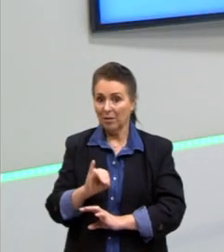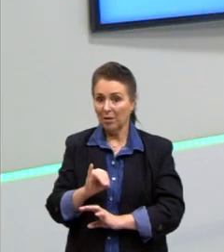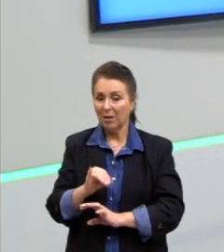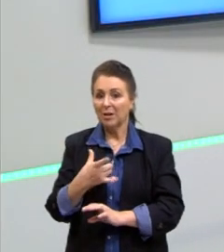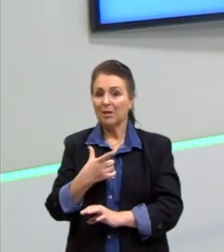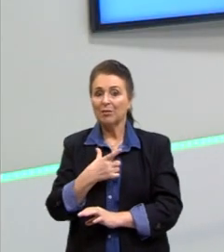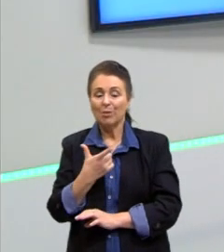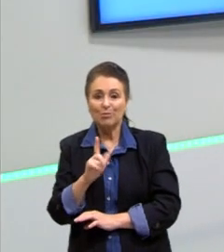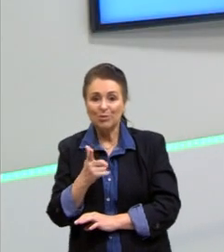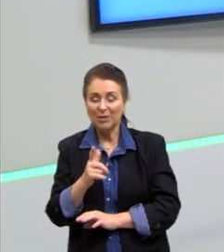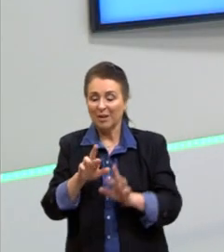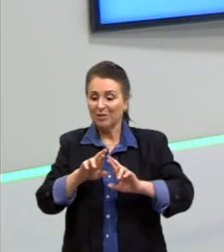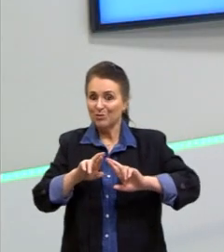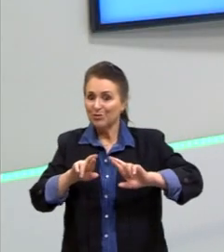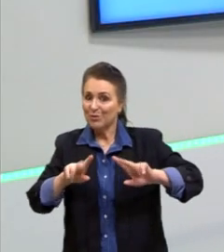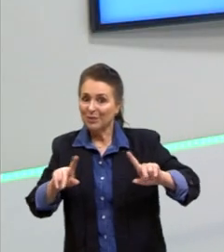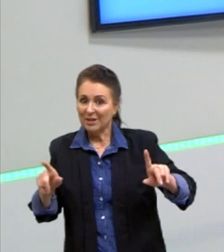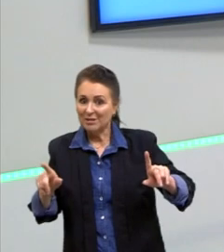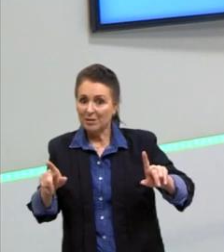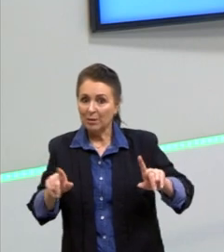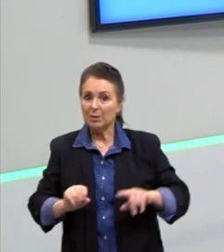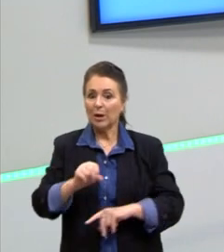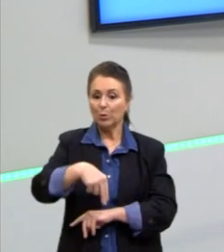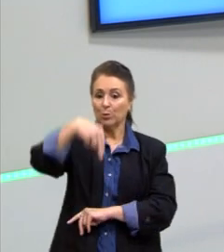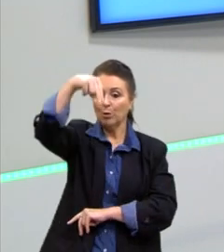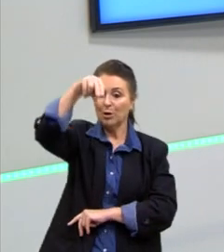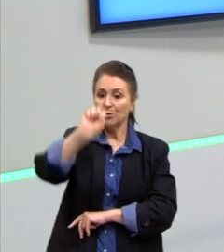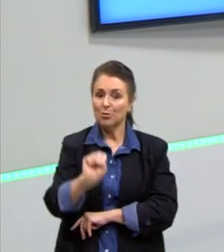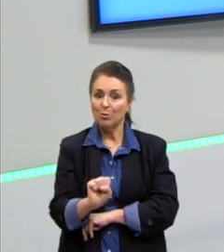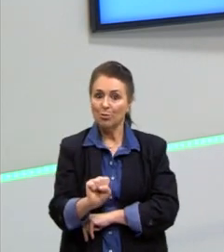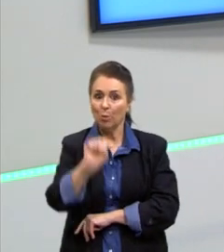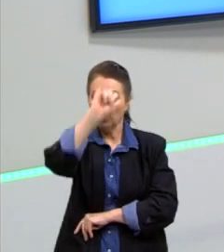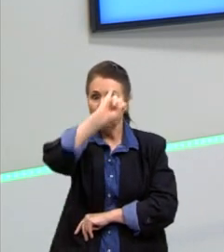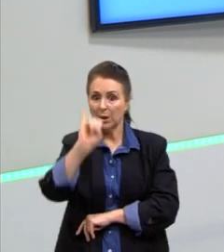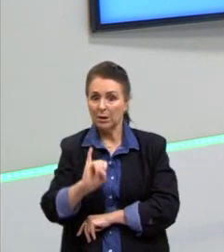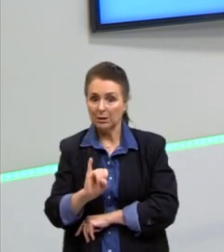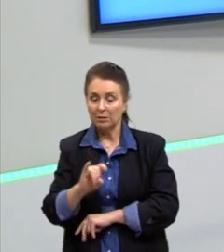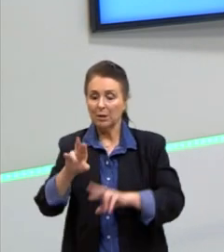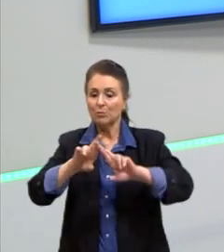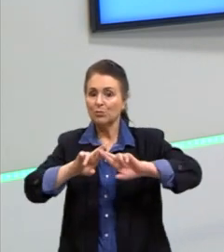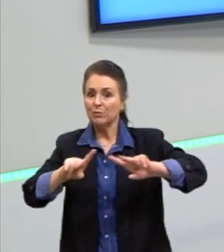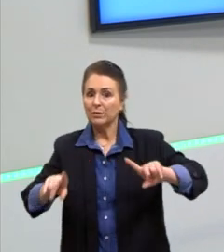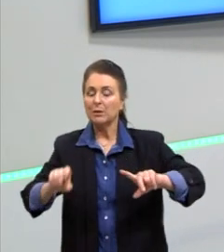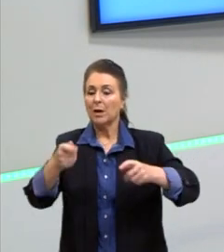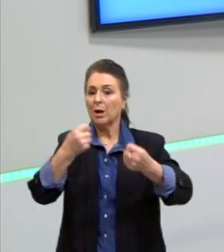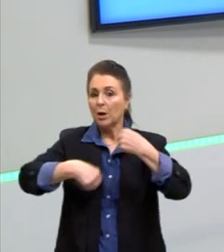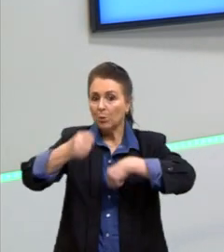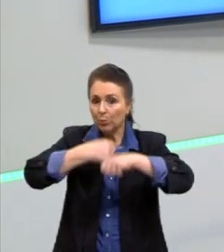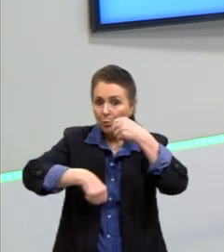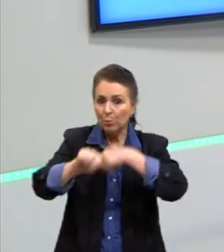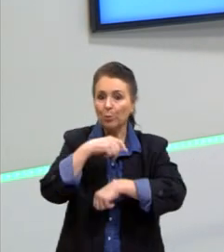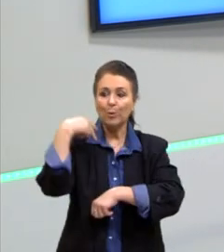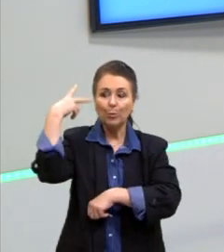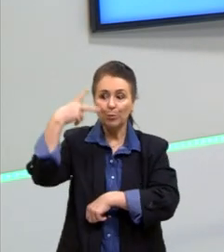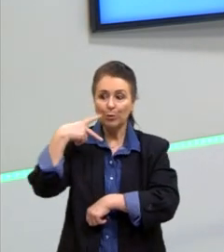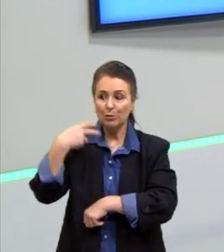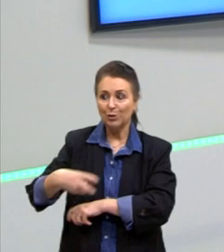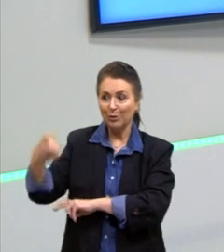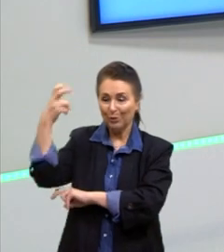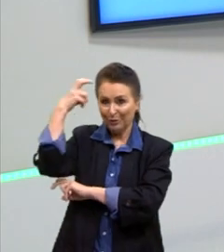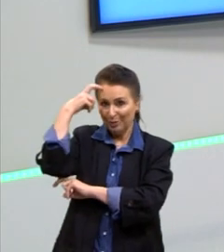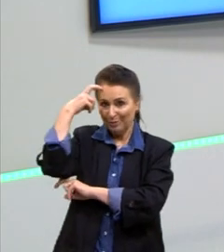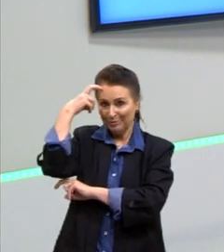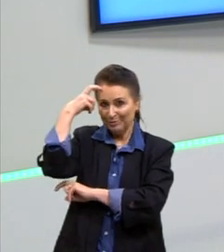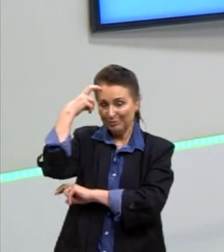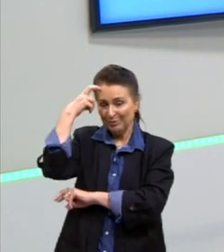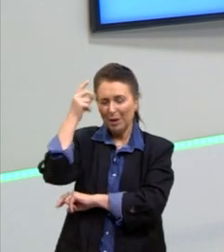que existem, por exemplo, entre o Norte e o Sul. diferenças econômicas, políticas e culturais. E é interessante a gente